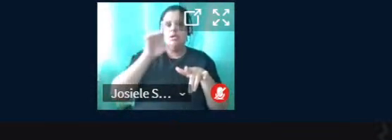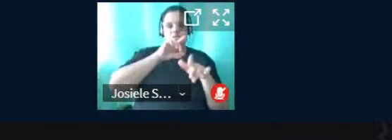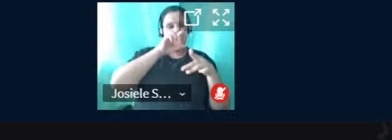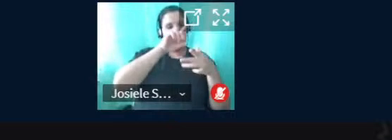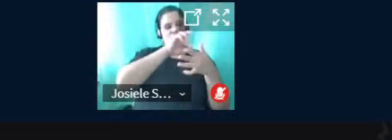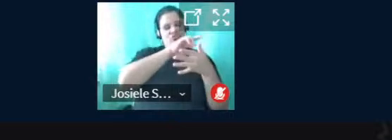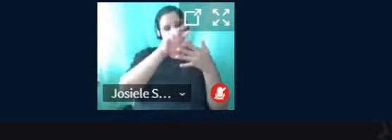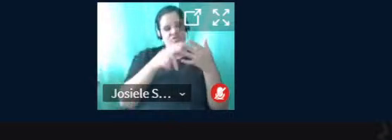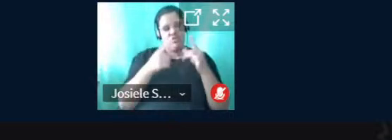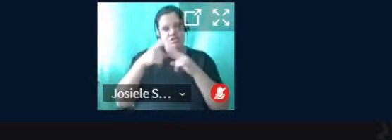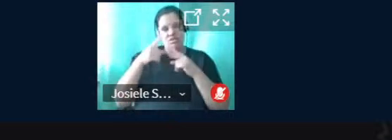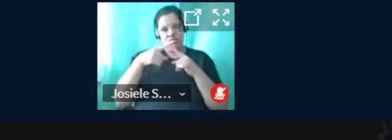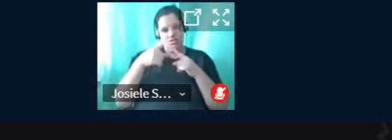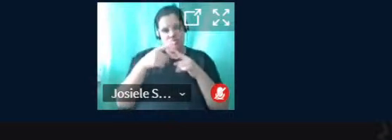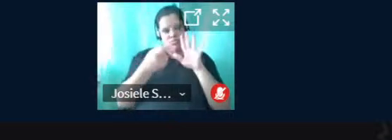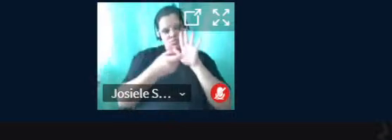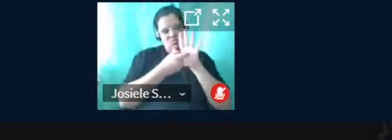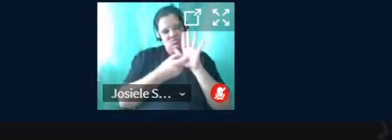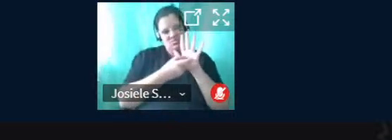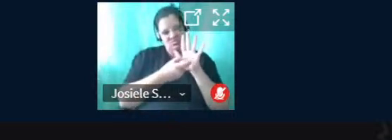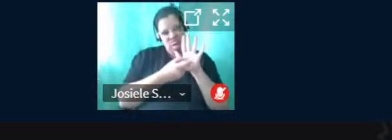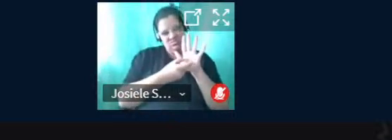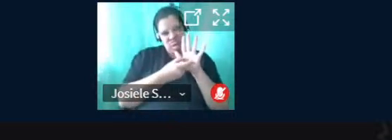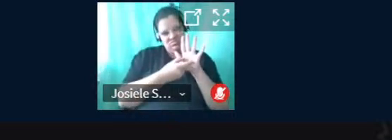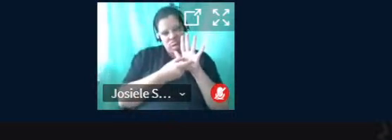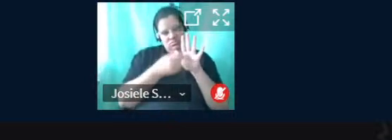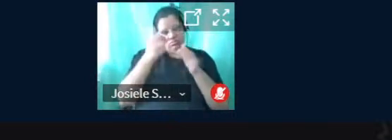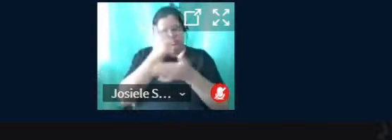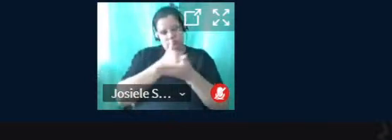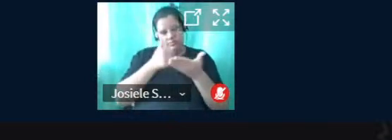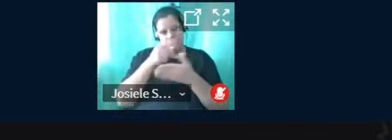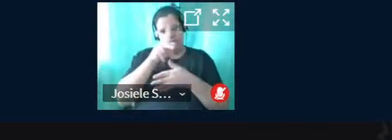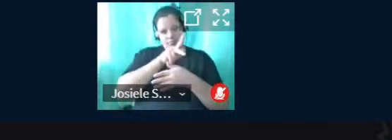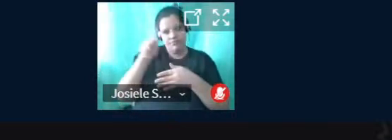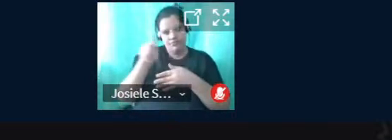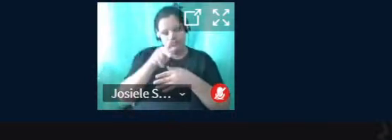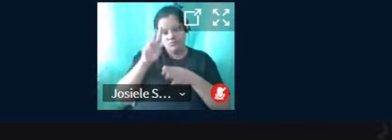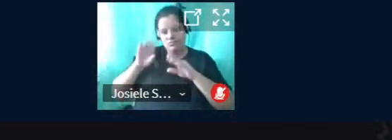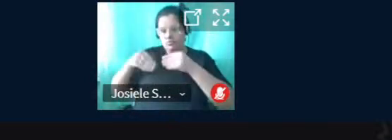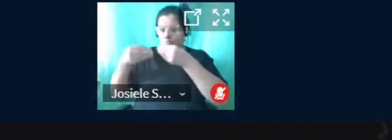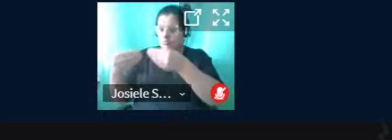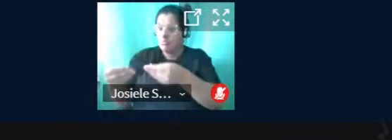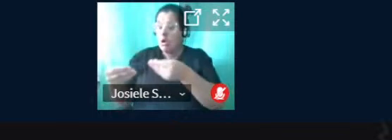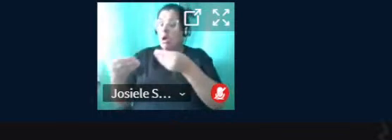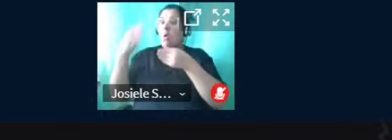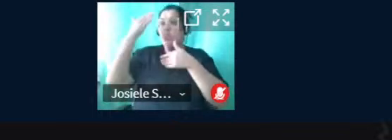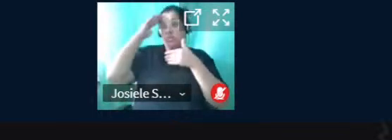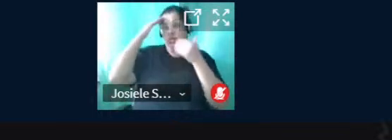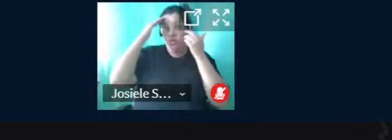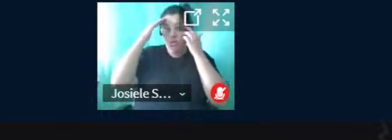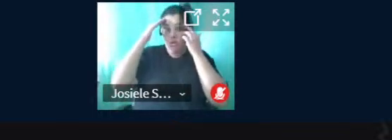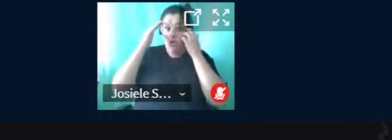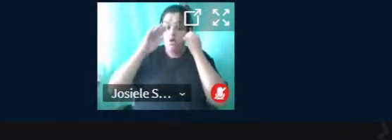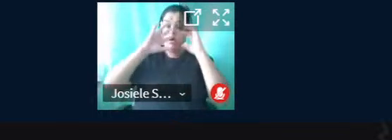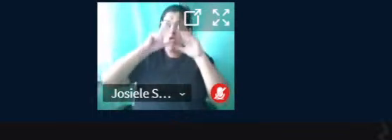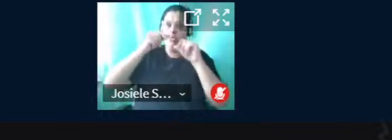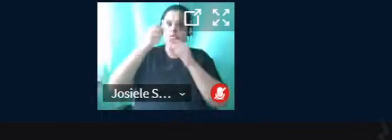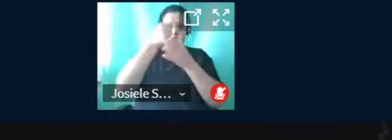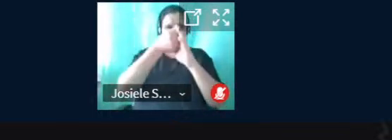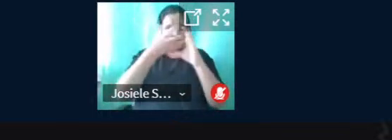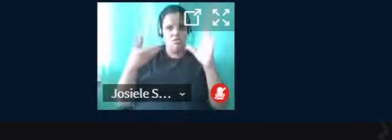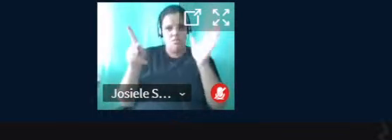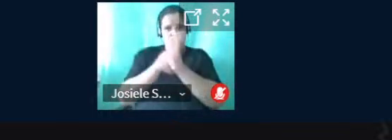controladores, programação básica, entre outros. Quando o professor dá aos estudantes essa noção de todos esses